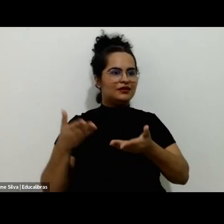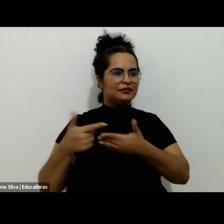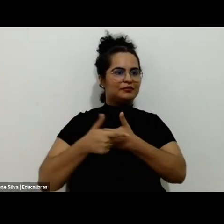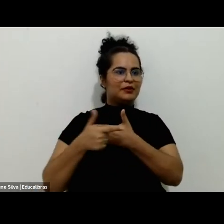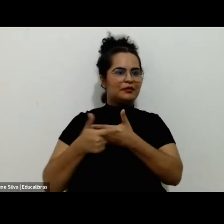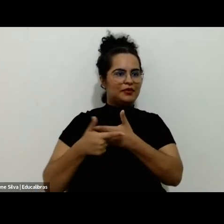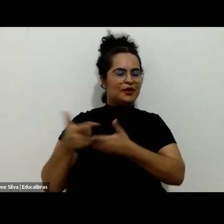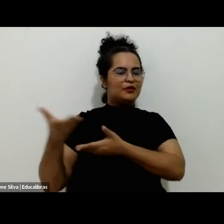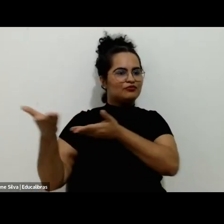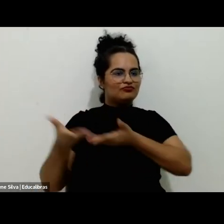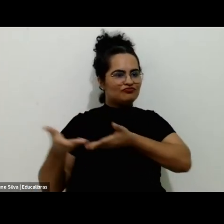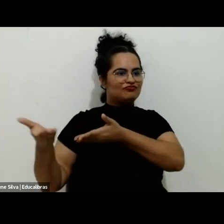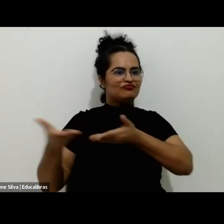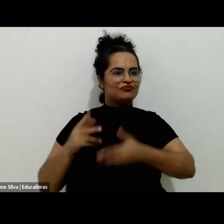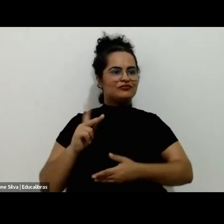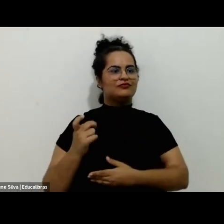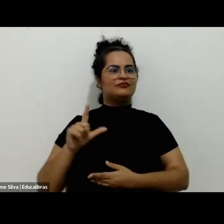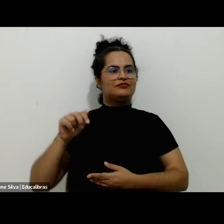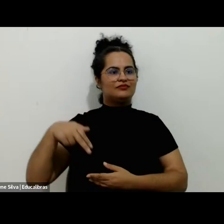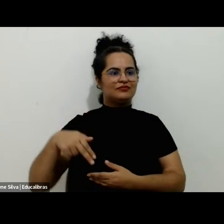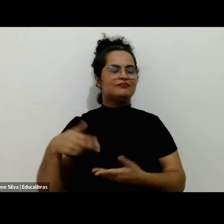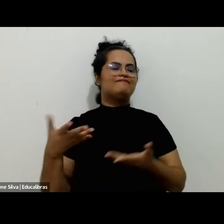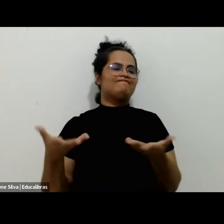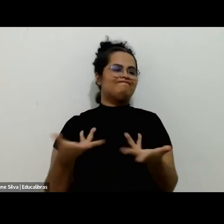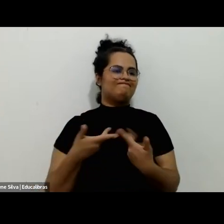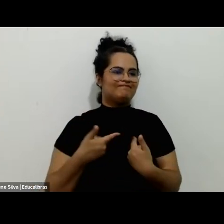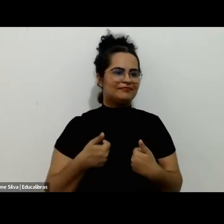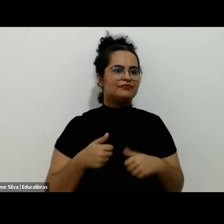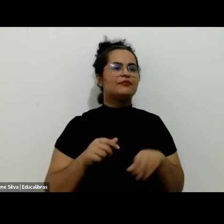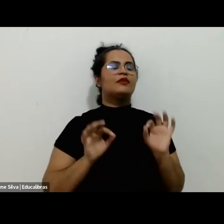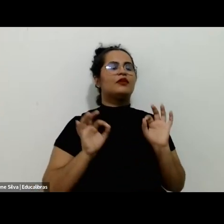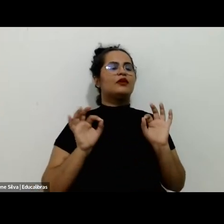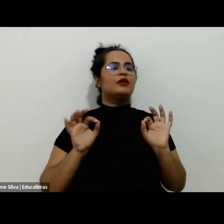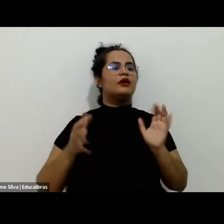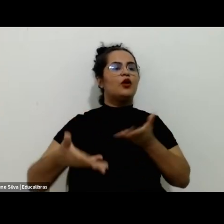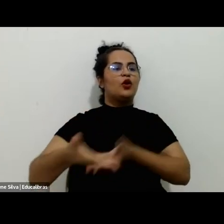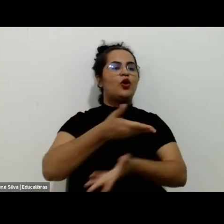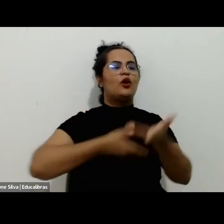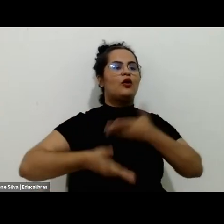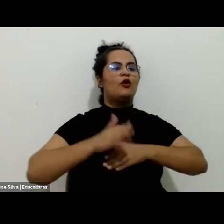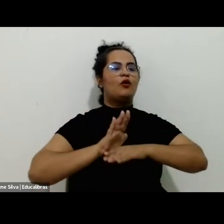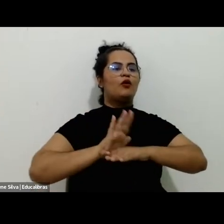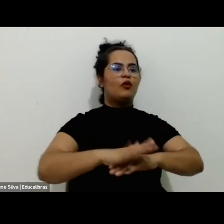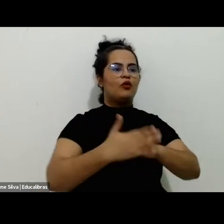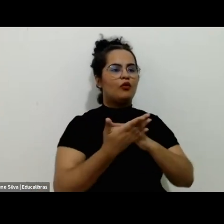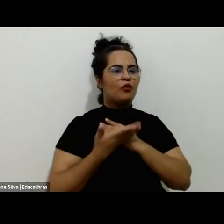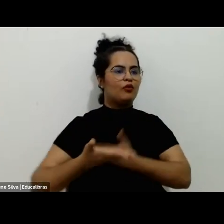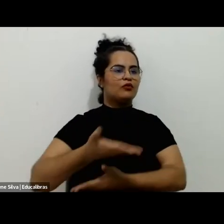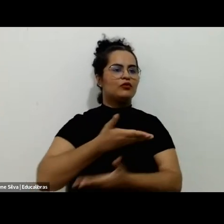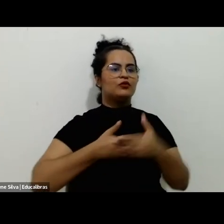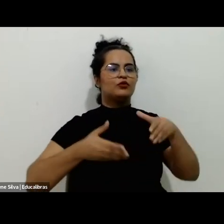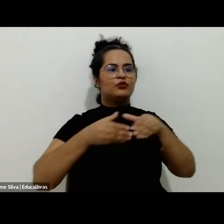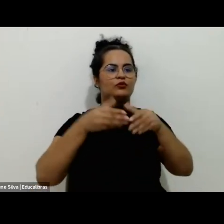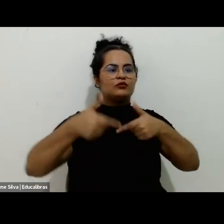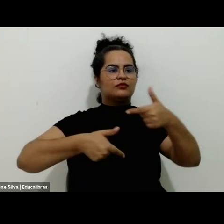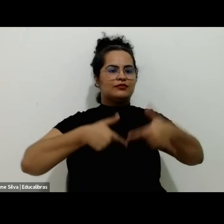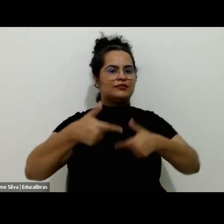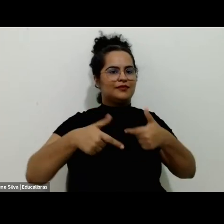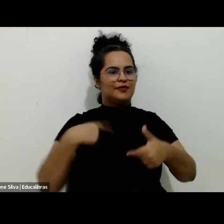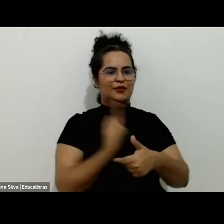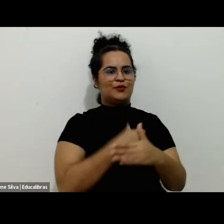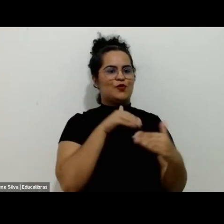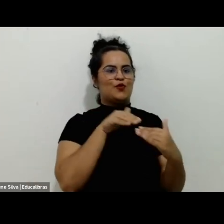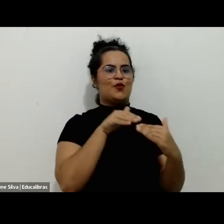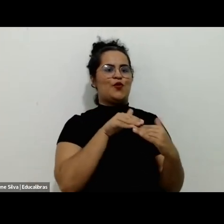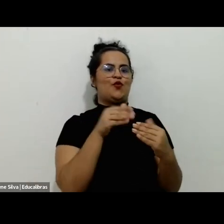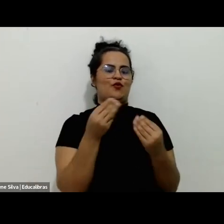mestre cerimônias. É isso, pessoal, um trabalho colaborativo, um trabalho de equipe que nós entendemos que deve ser feito dentro desse